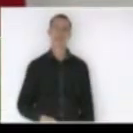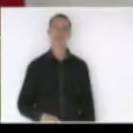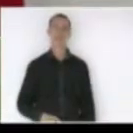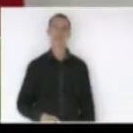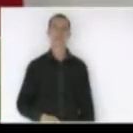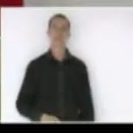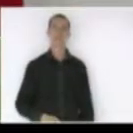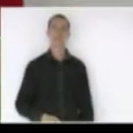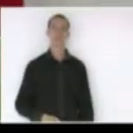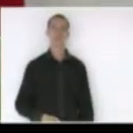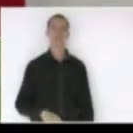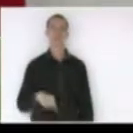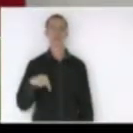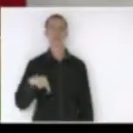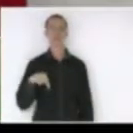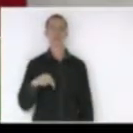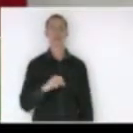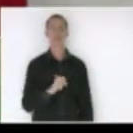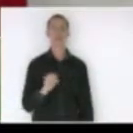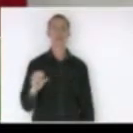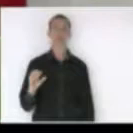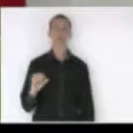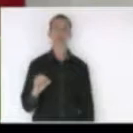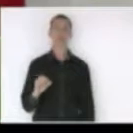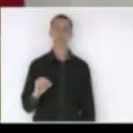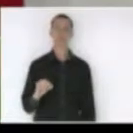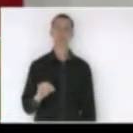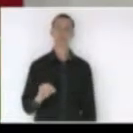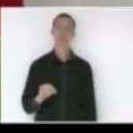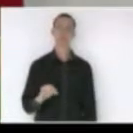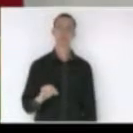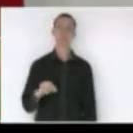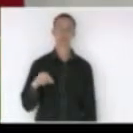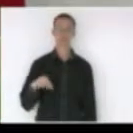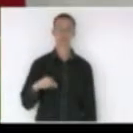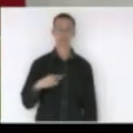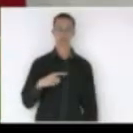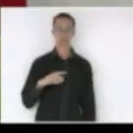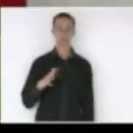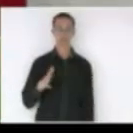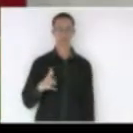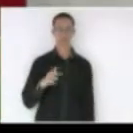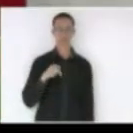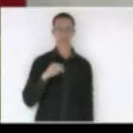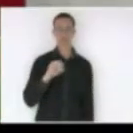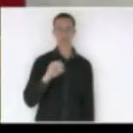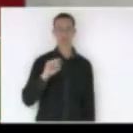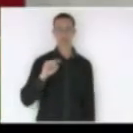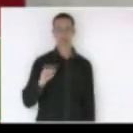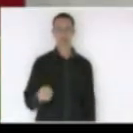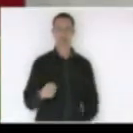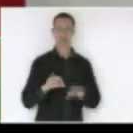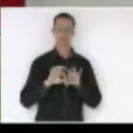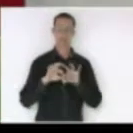o nosso estado ele envolve em torno de 70 mil famílias